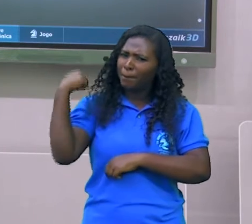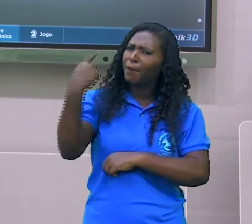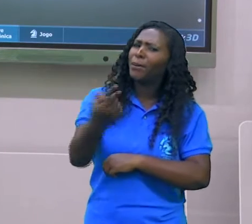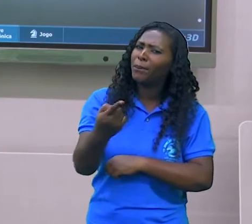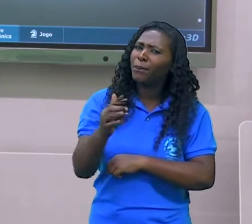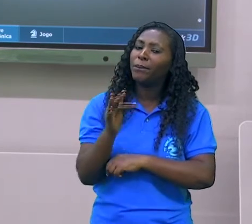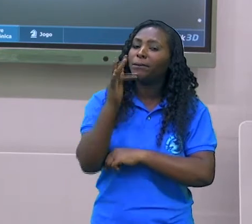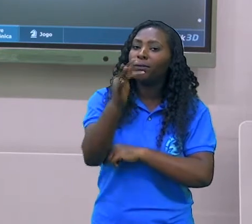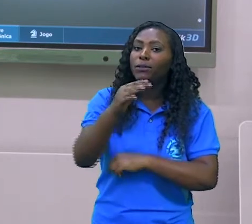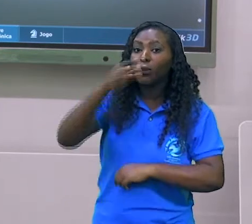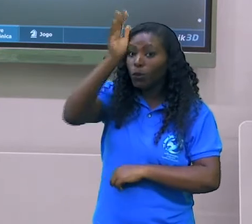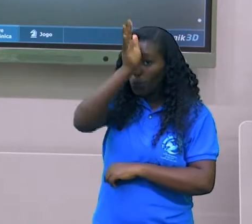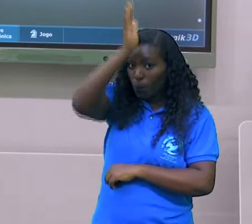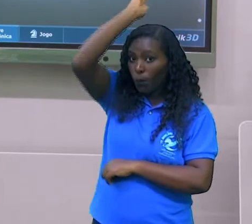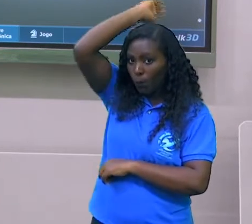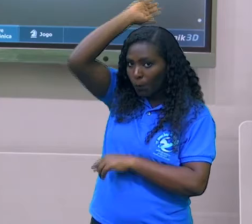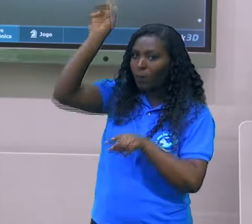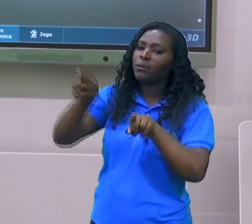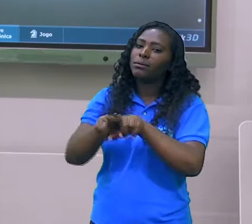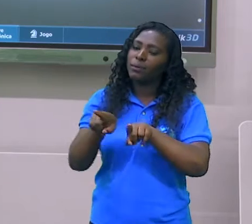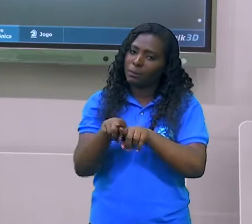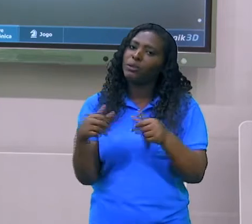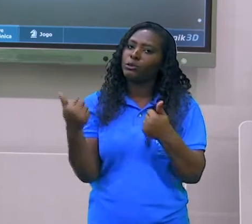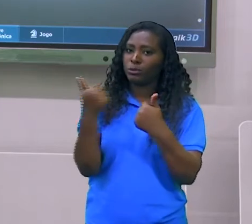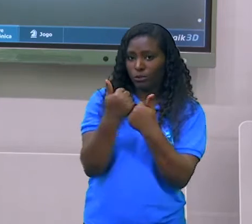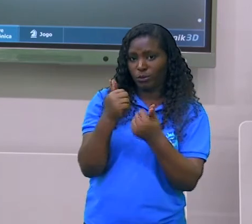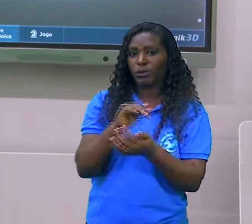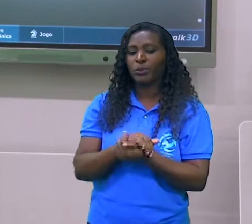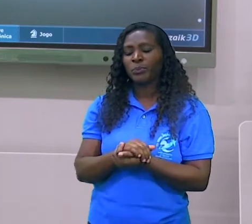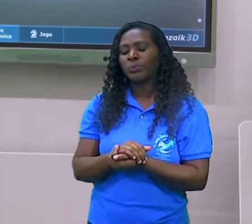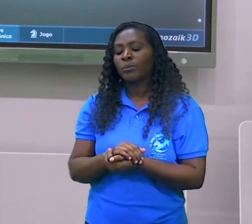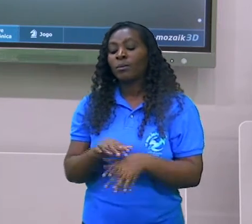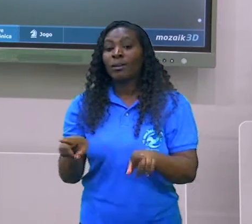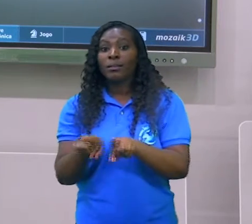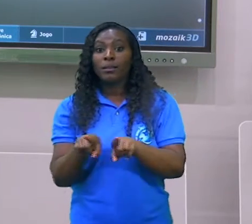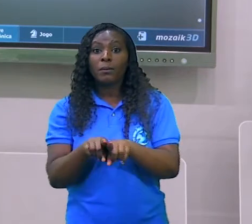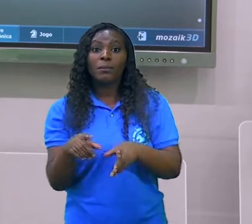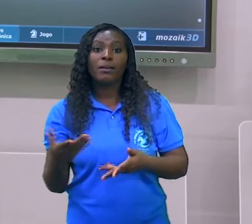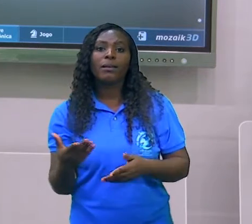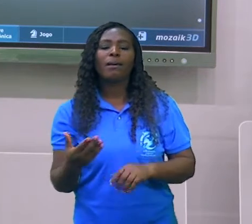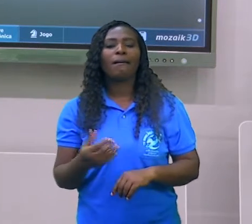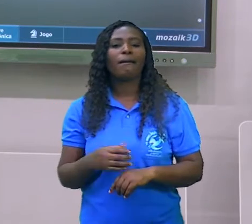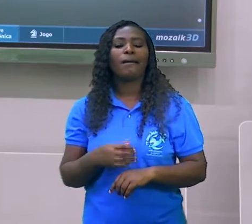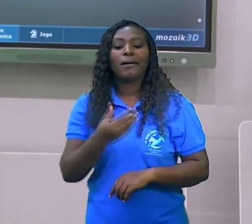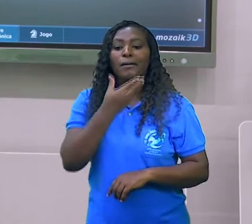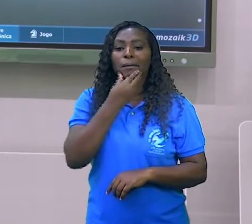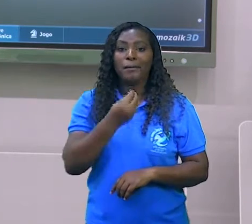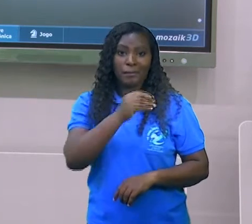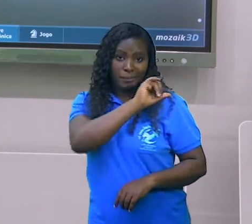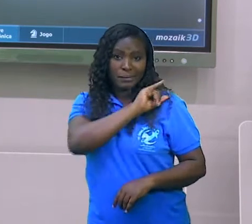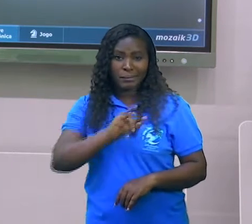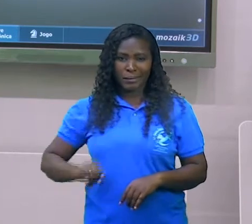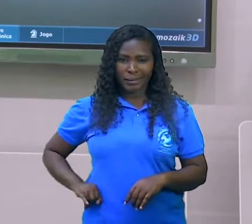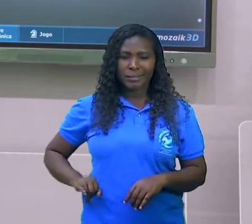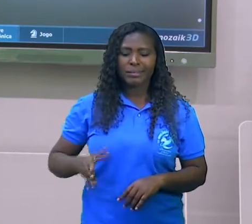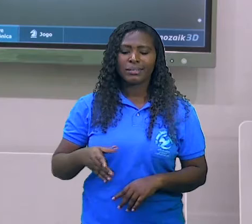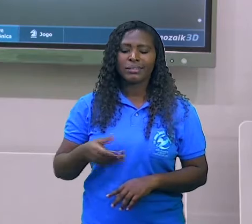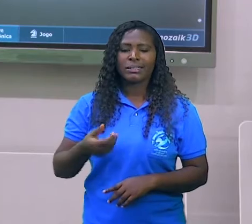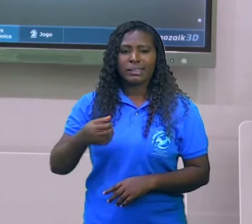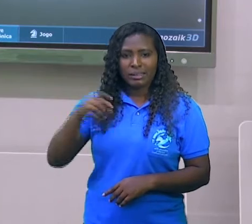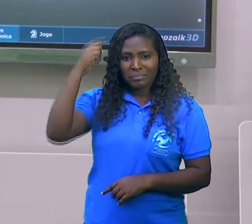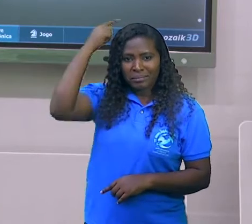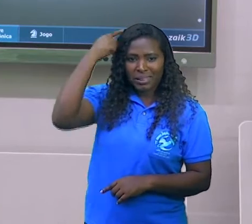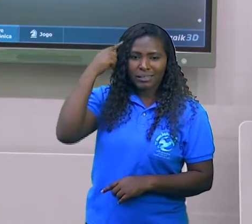Ao herdar o trono de seu pai, Felipe II, Alexandre procurou manter os domínios já conquistados por